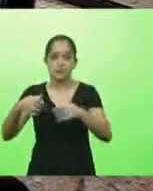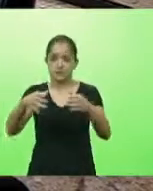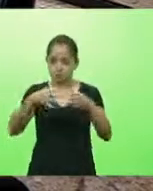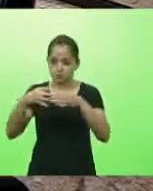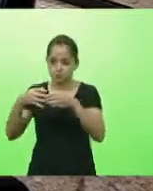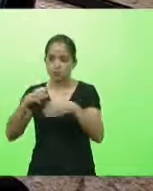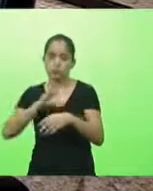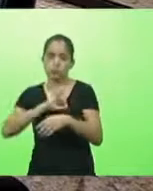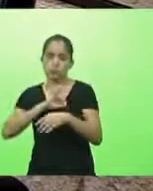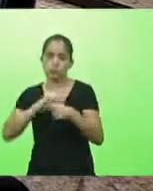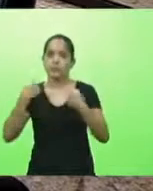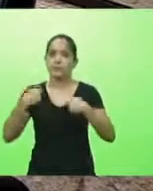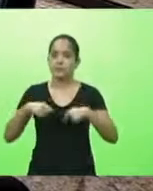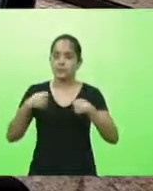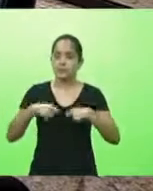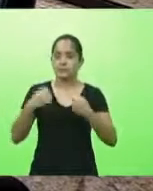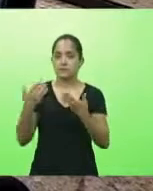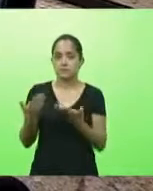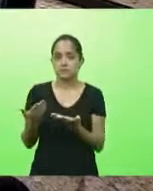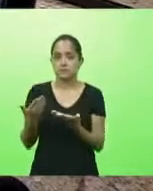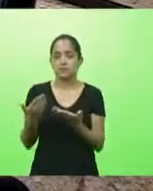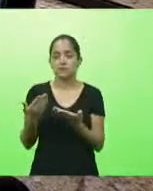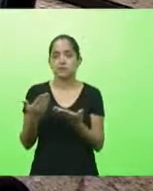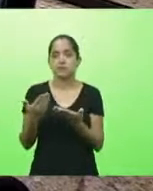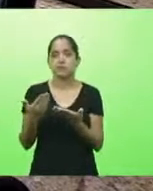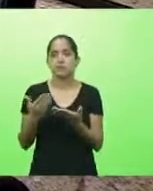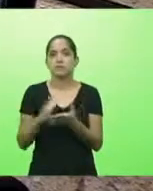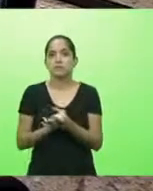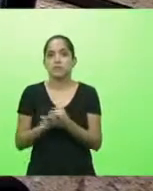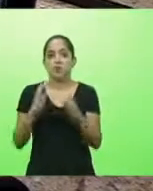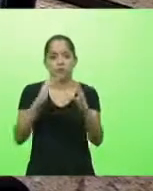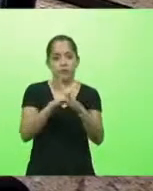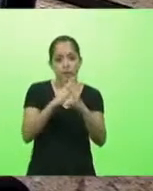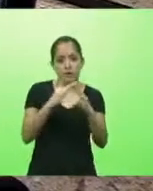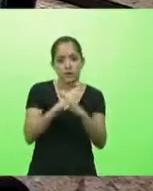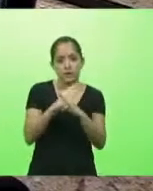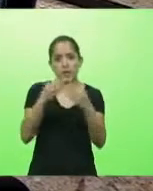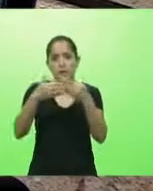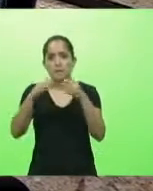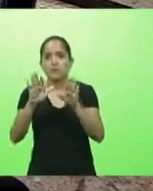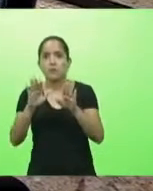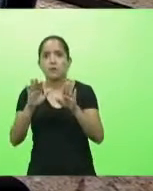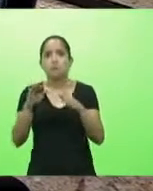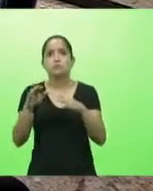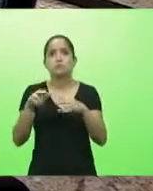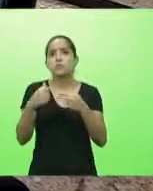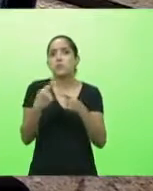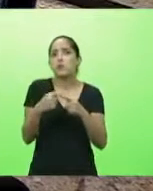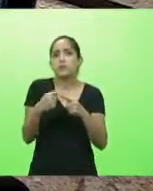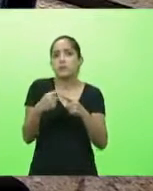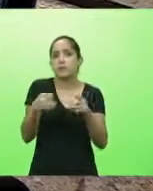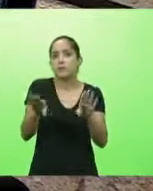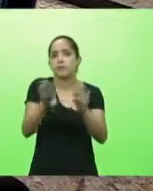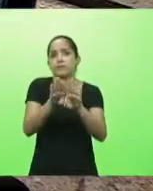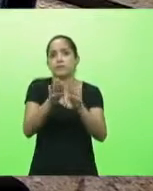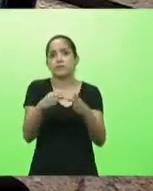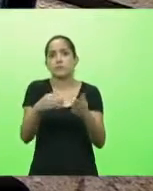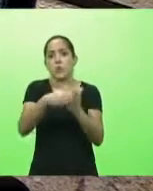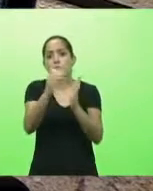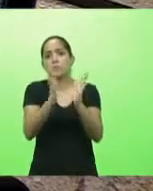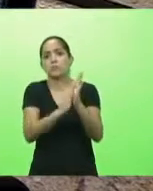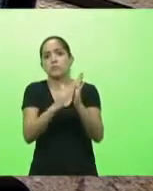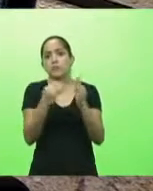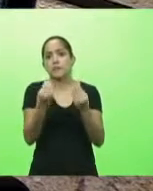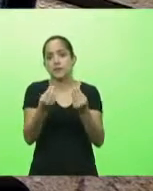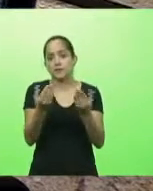municipais porque não havendo aglomeração igreja aberta qual é o motivo para aplicar uma notificação dessas